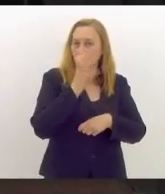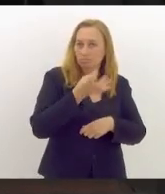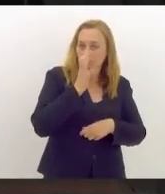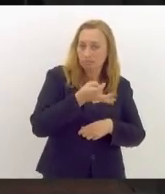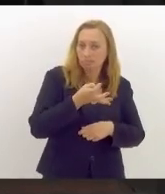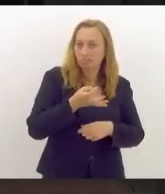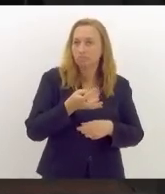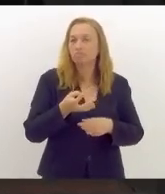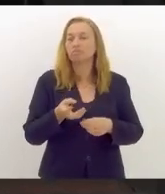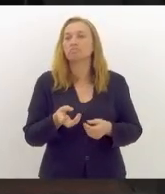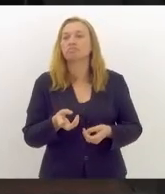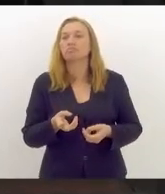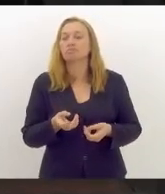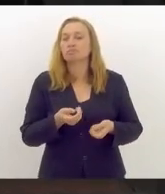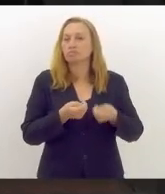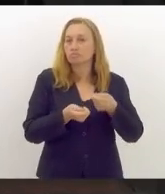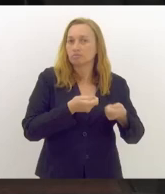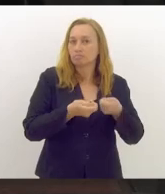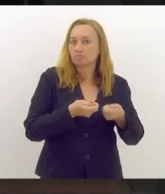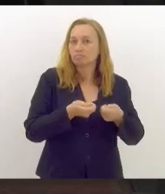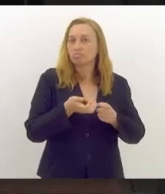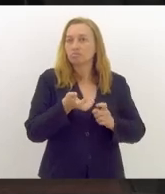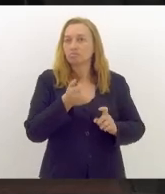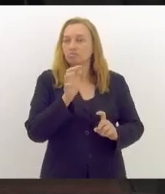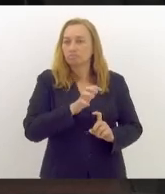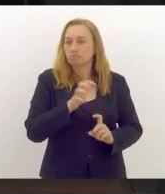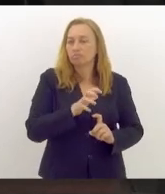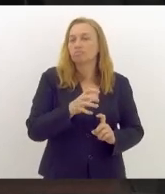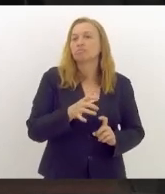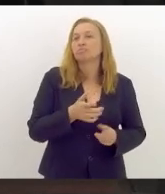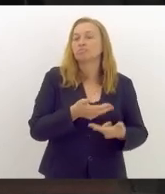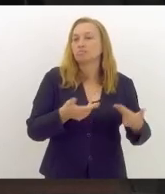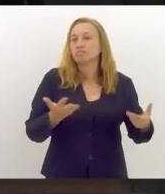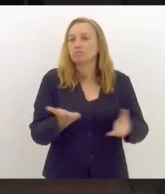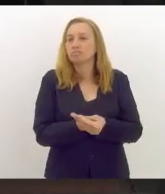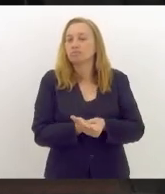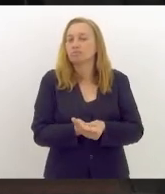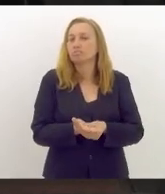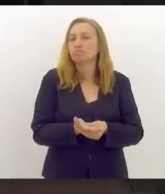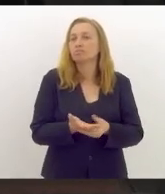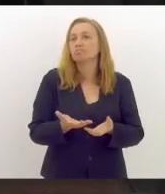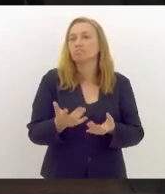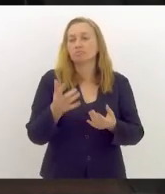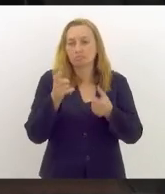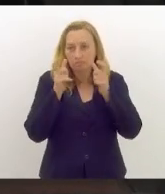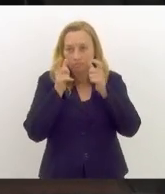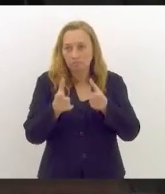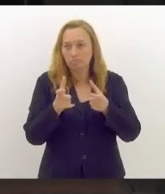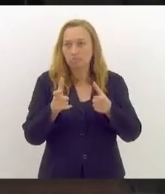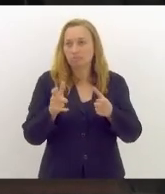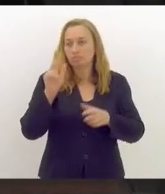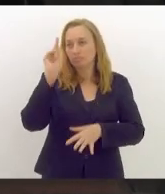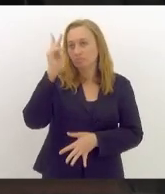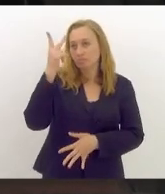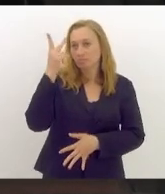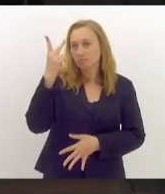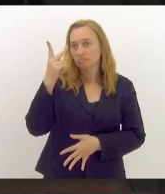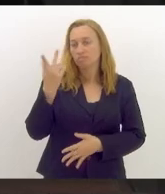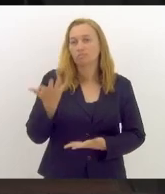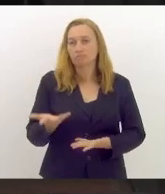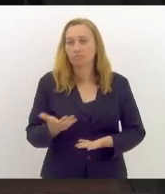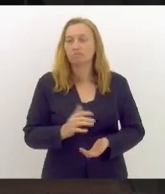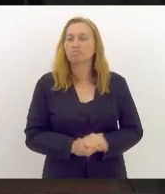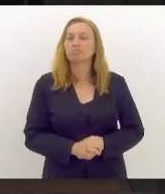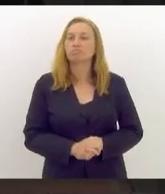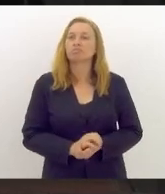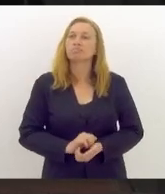negociaram as sentenças, manipularam vários processos. O que me chama a atenção é como a história tão dinâmica, a